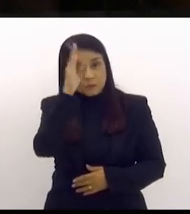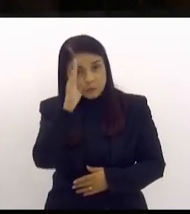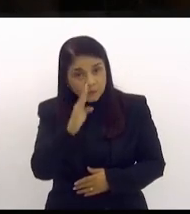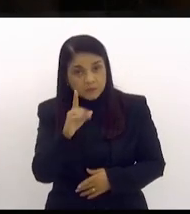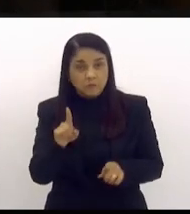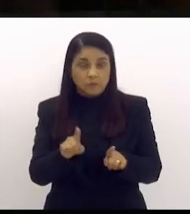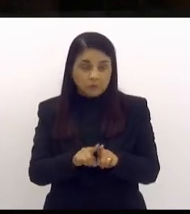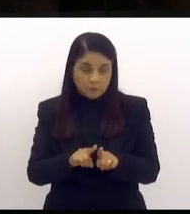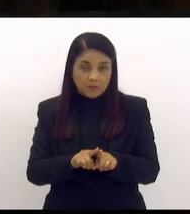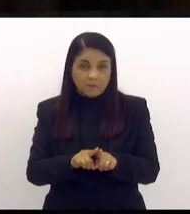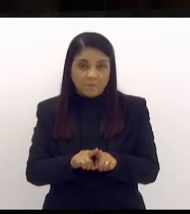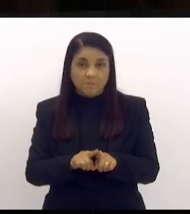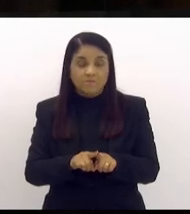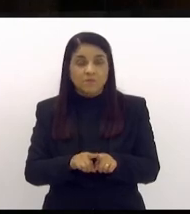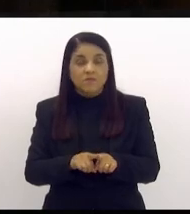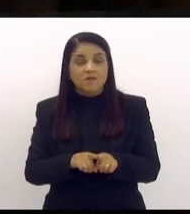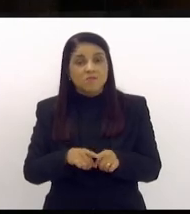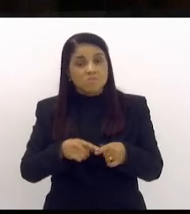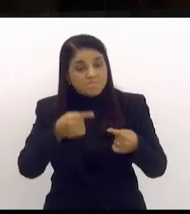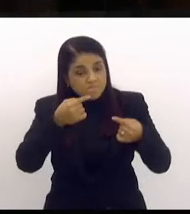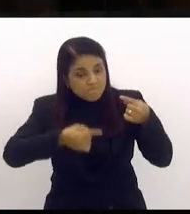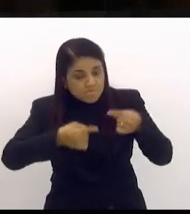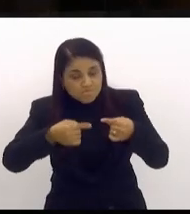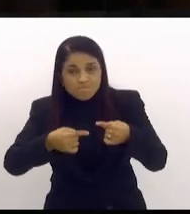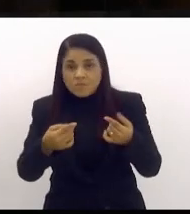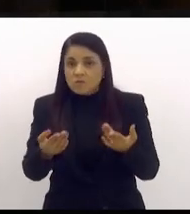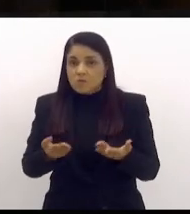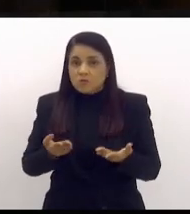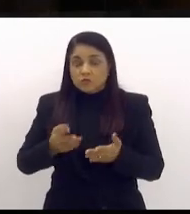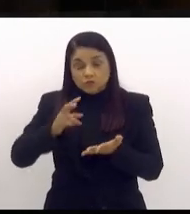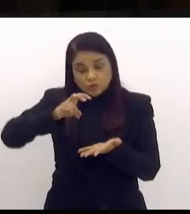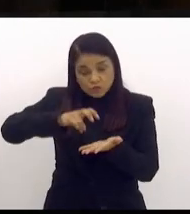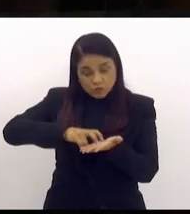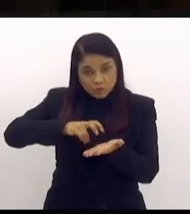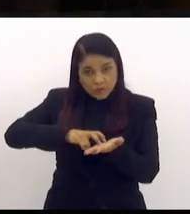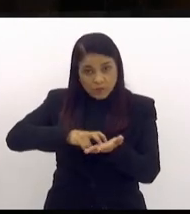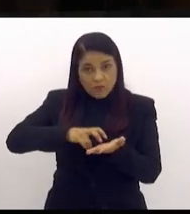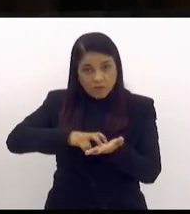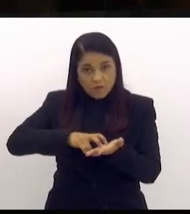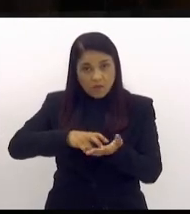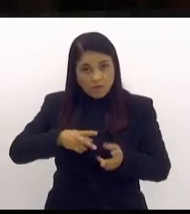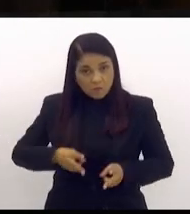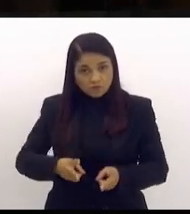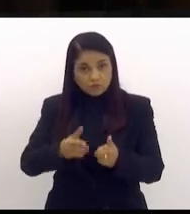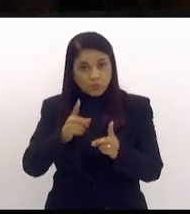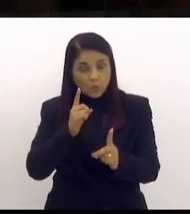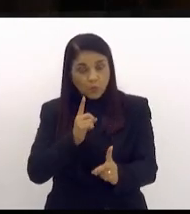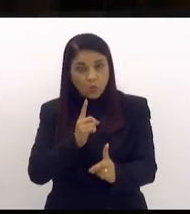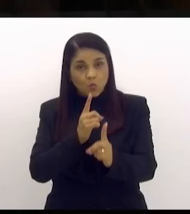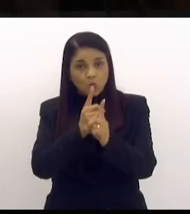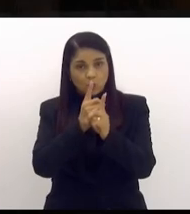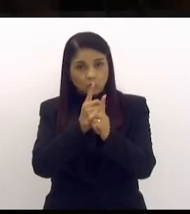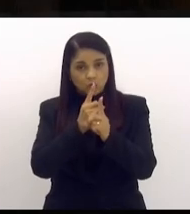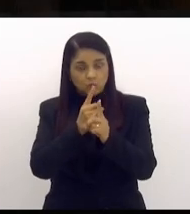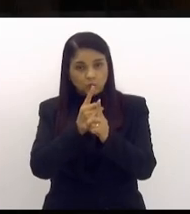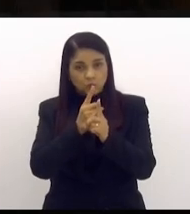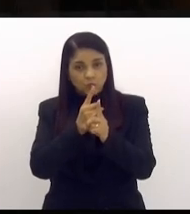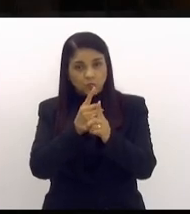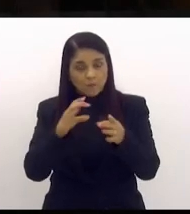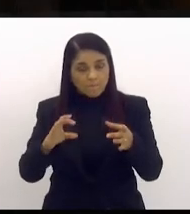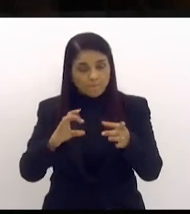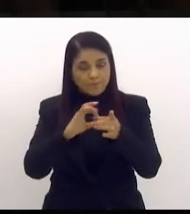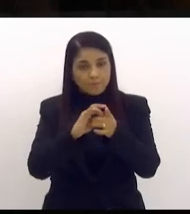Então, é disso que eu quero tratar, porque hoje, pela manhã e ainda continua, um encontro interministerial